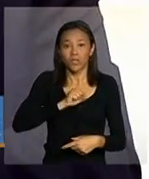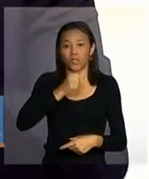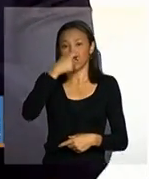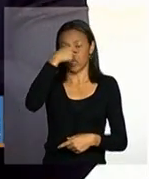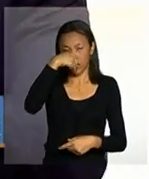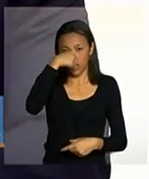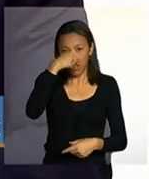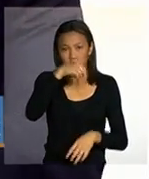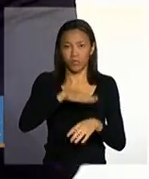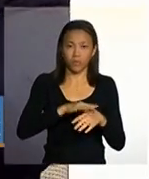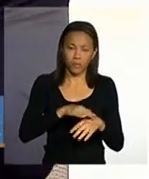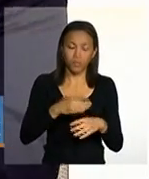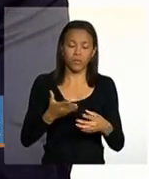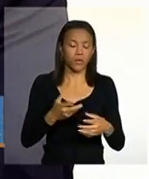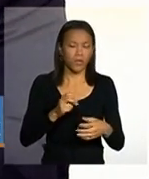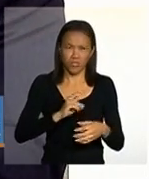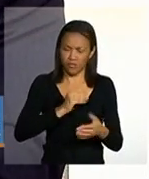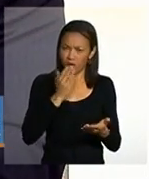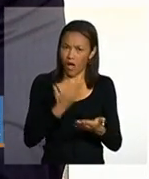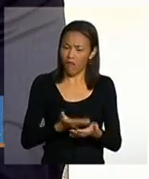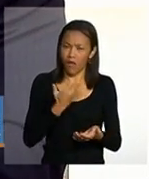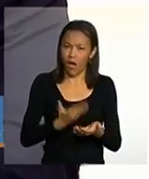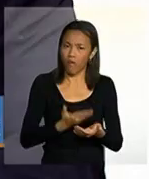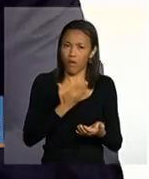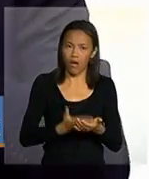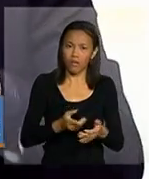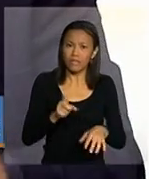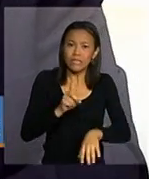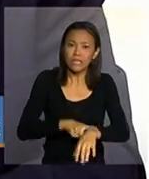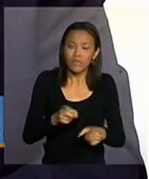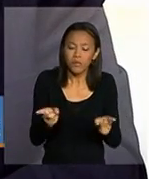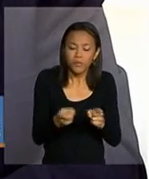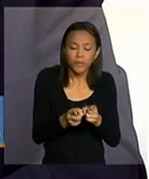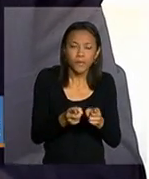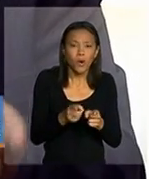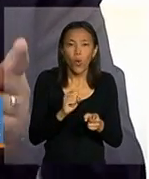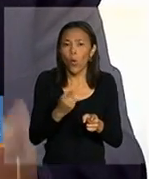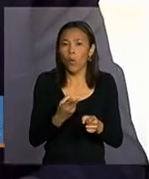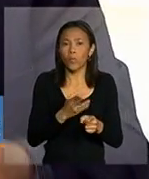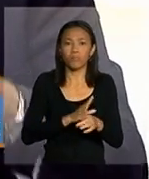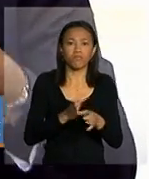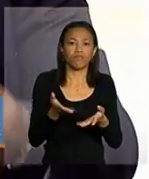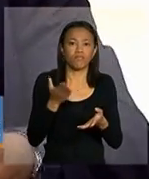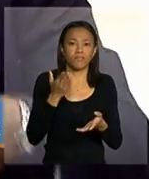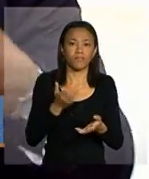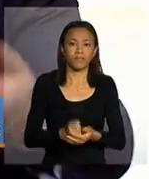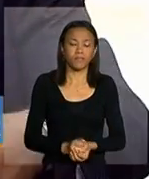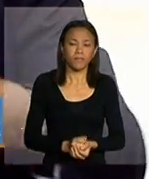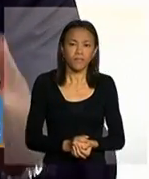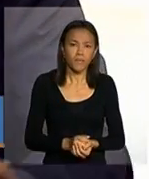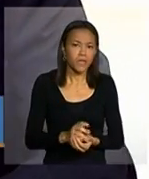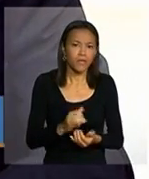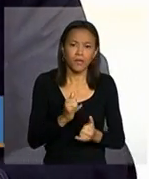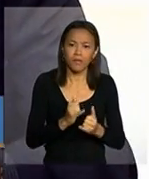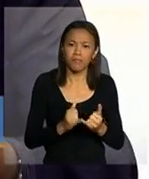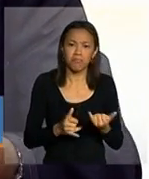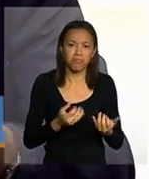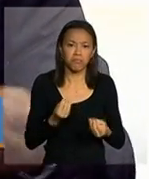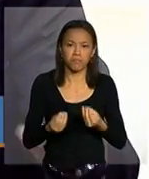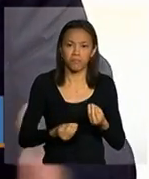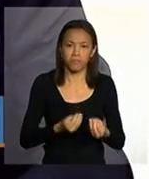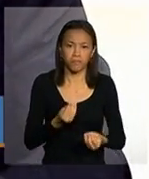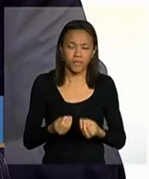vai a aula não vai a aula não vai a aula num curto espaço de tempo ou não acompanha nenhuma das